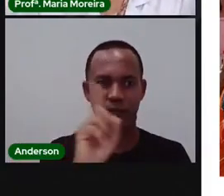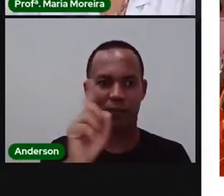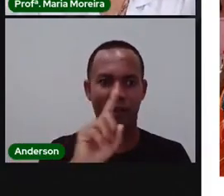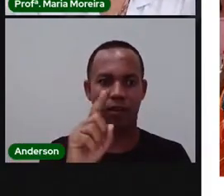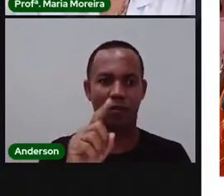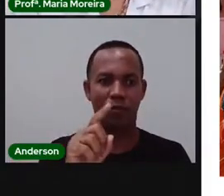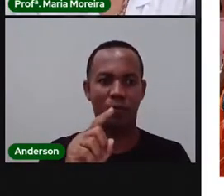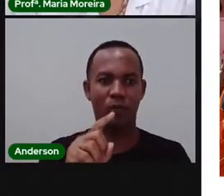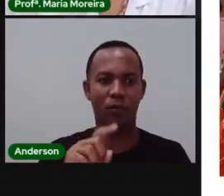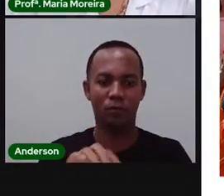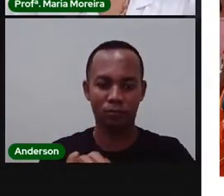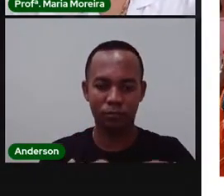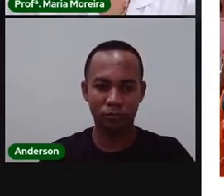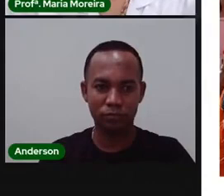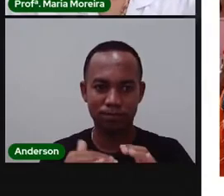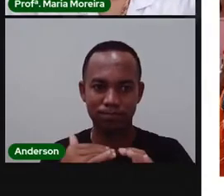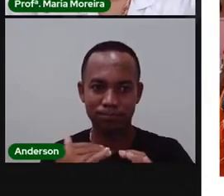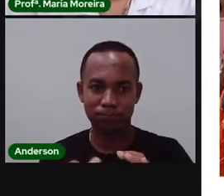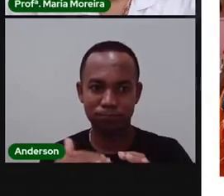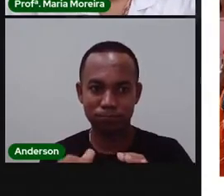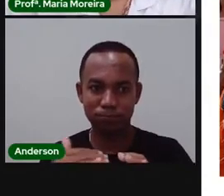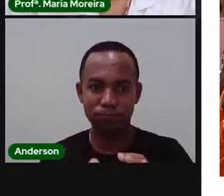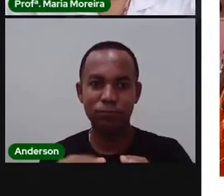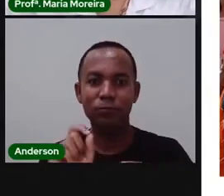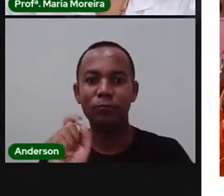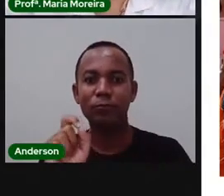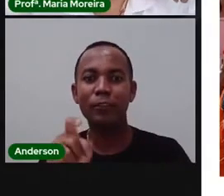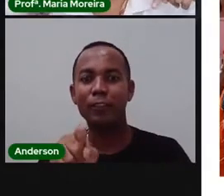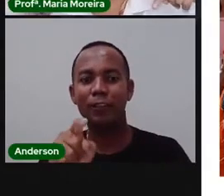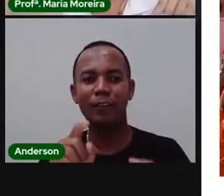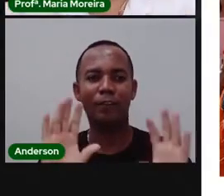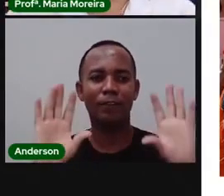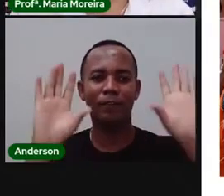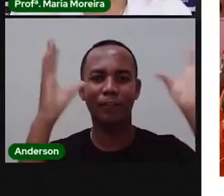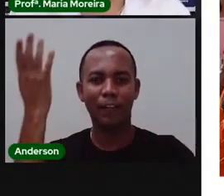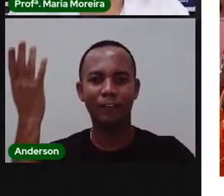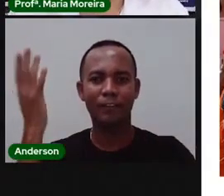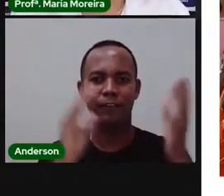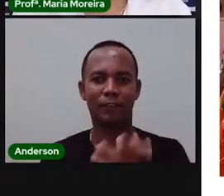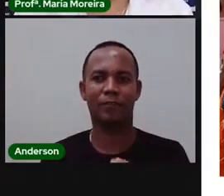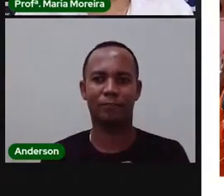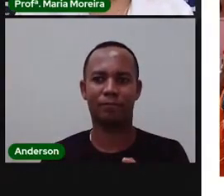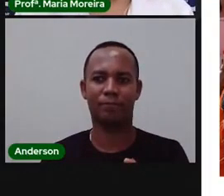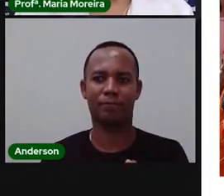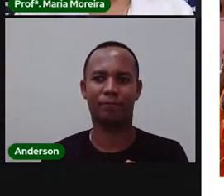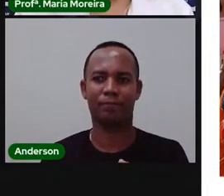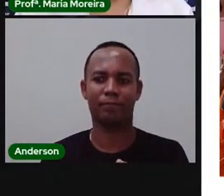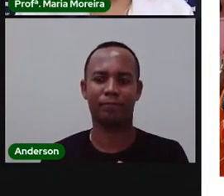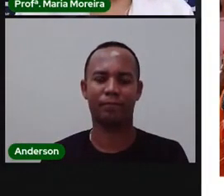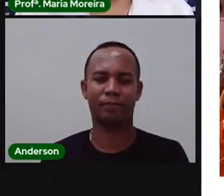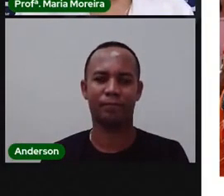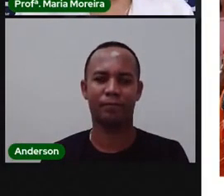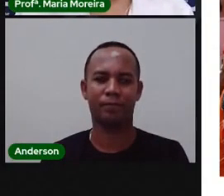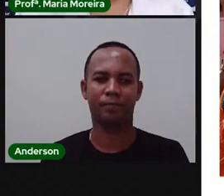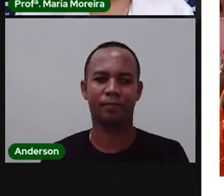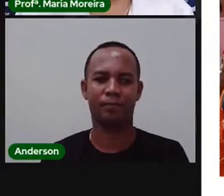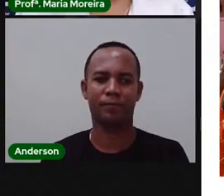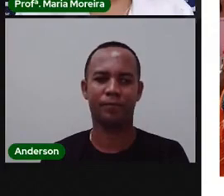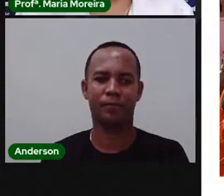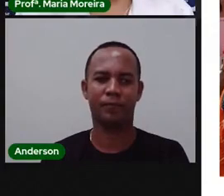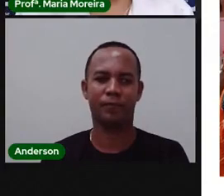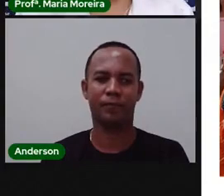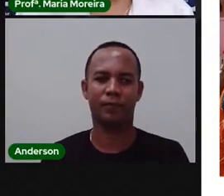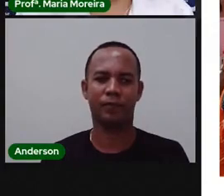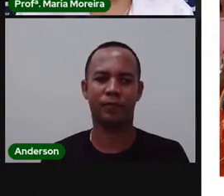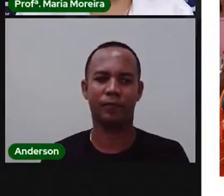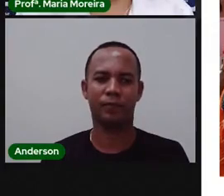Se é o quê? Patrimônio material ou imaterial. Certo? Então, vamos lá. O próximo.